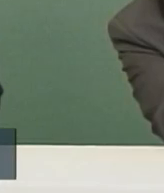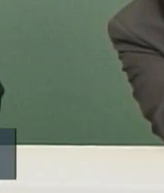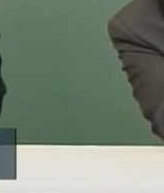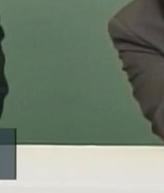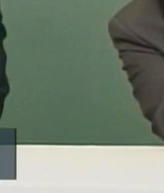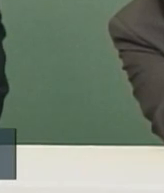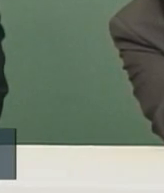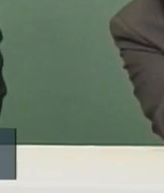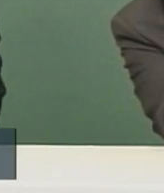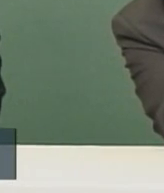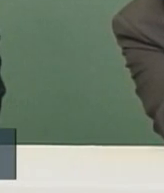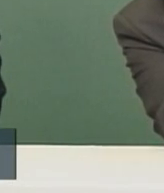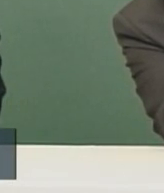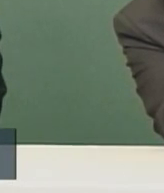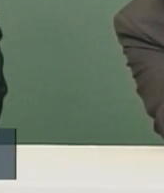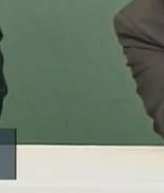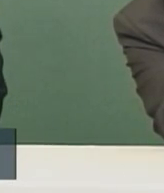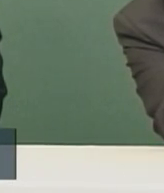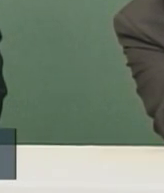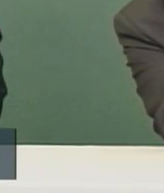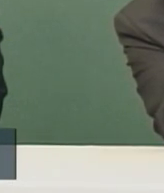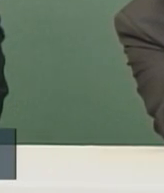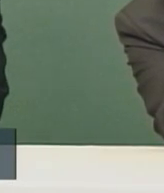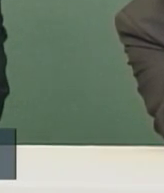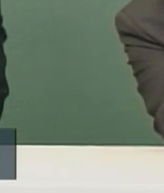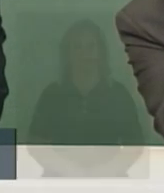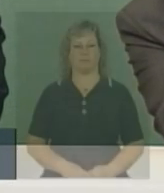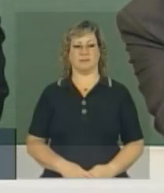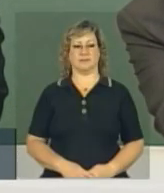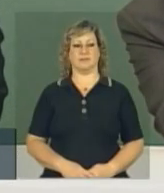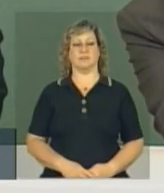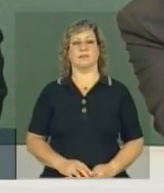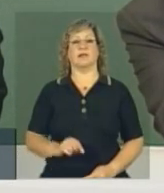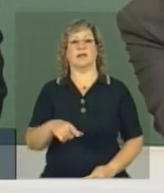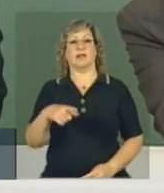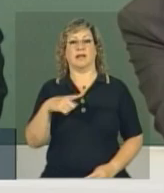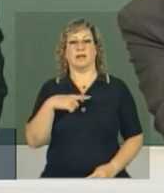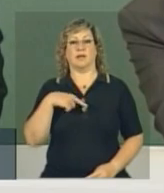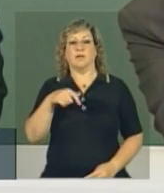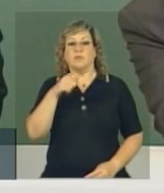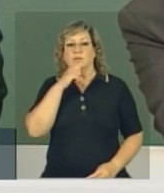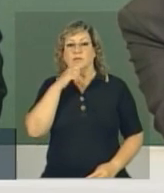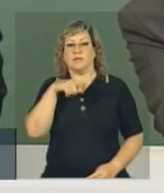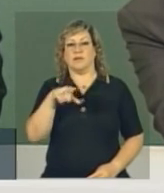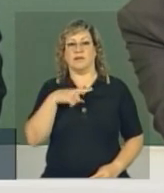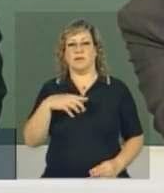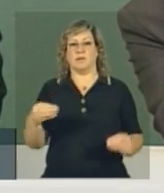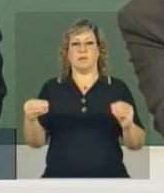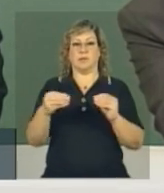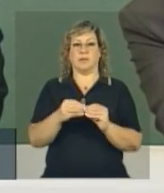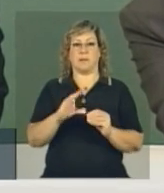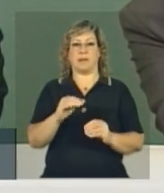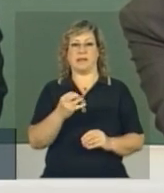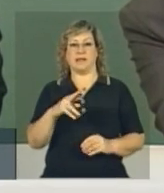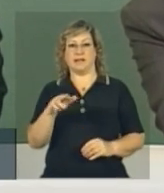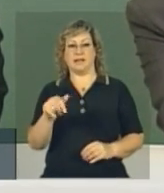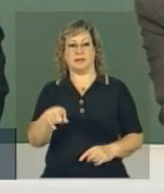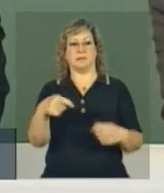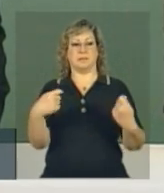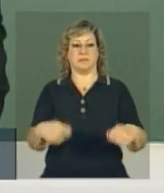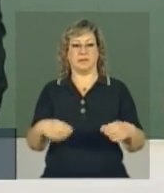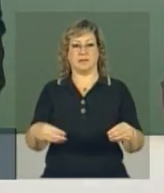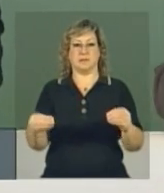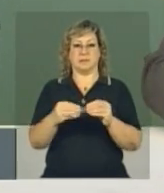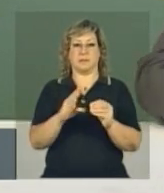É que acabou a bateria do teclado. É Bluetooth, você não recarregou a bateria. Tem que